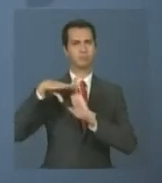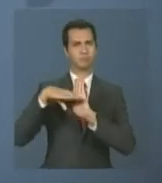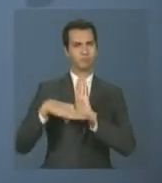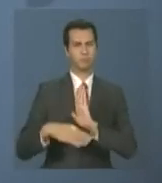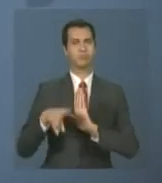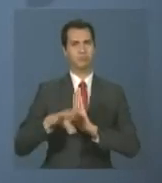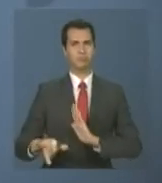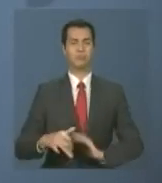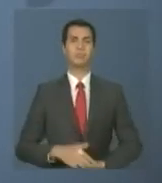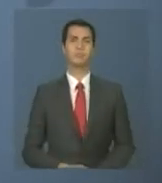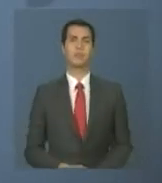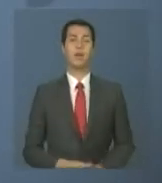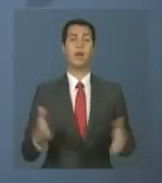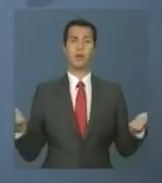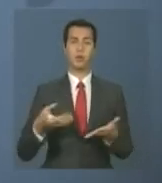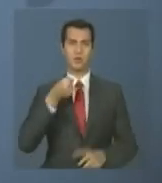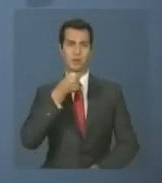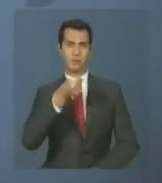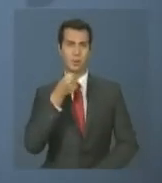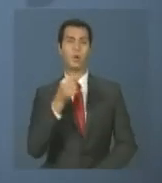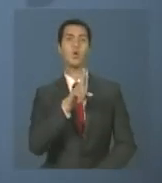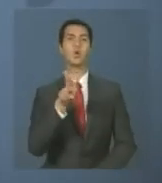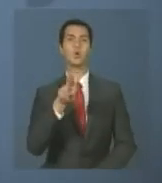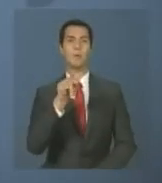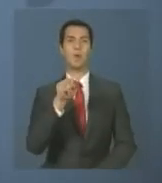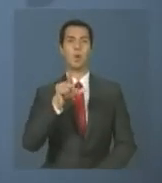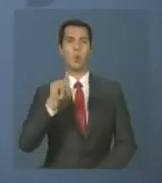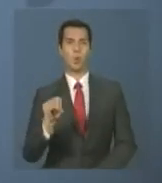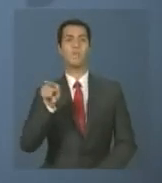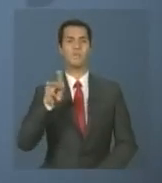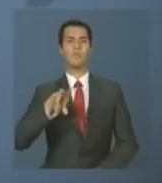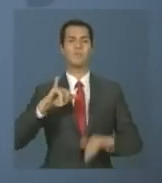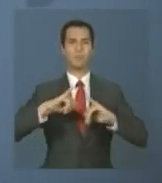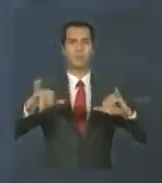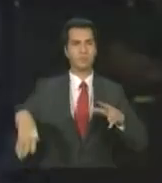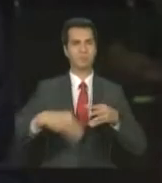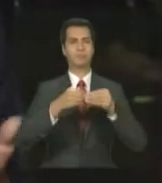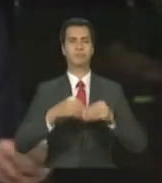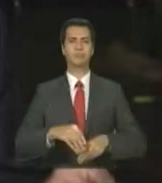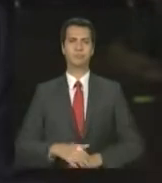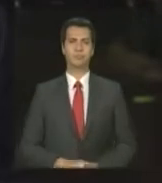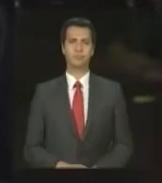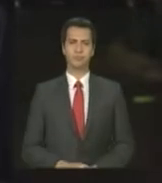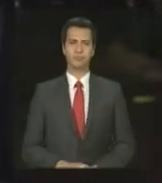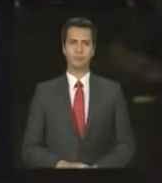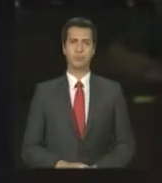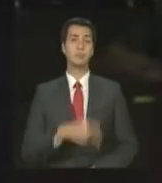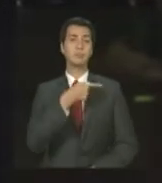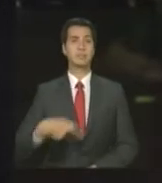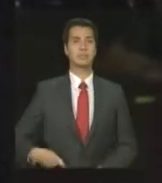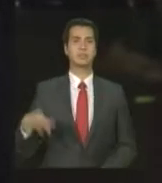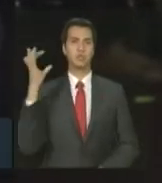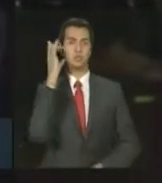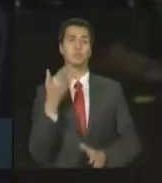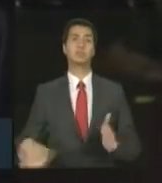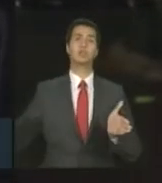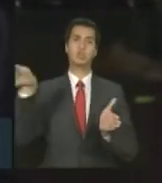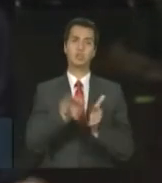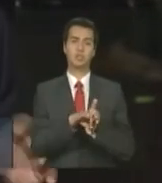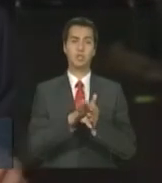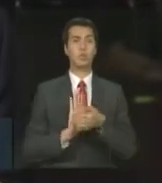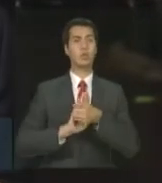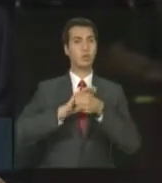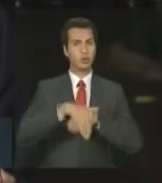presidente, o repórter Paulo La Sálvia tem as informações. A presidenta Dilma Rousseff chegou no começo da noite